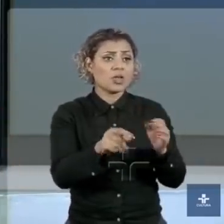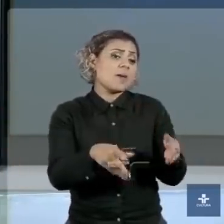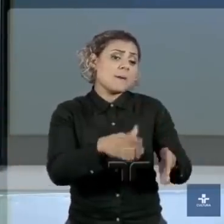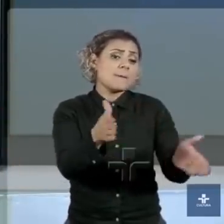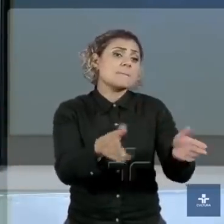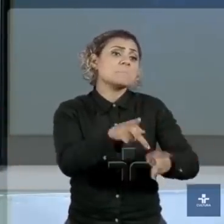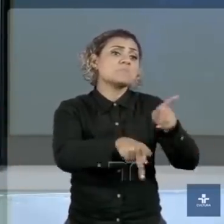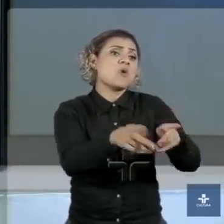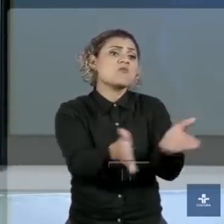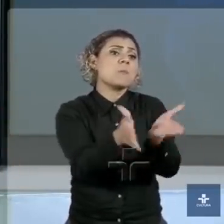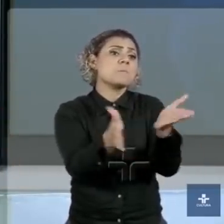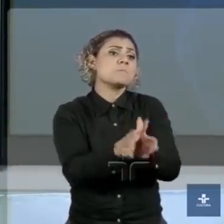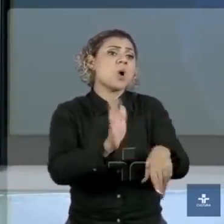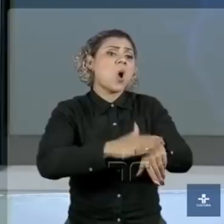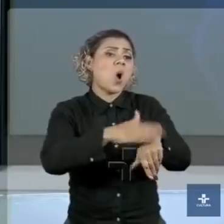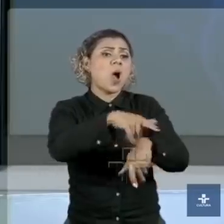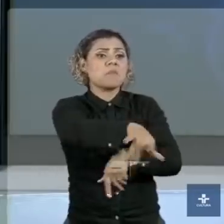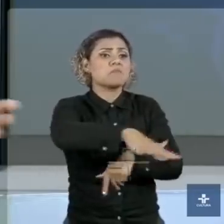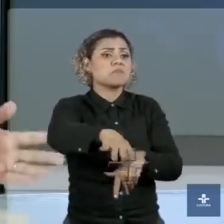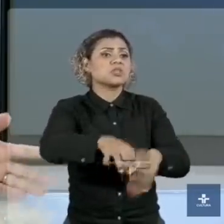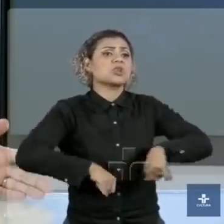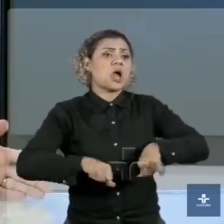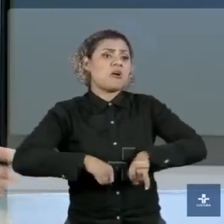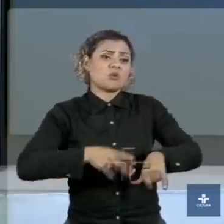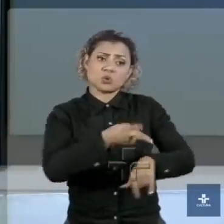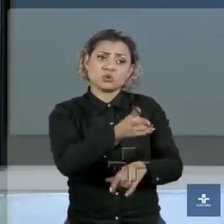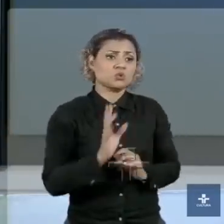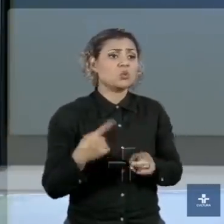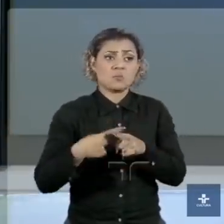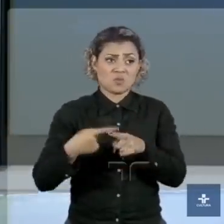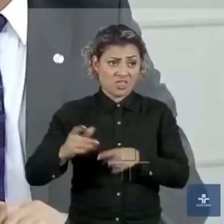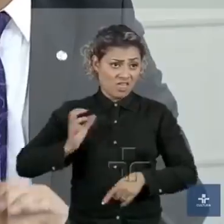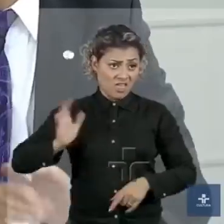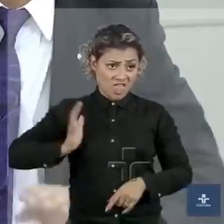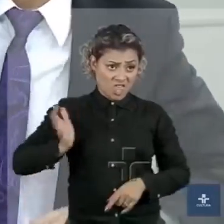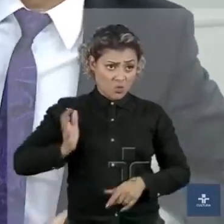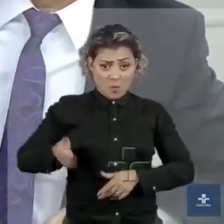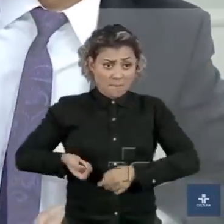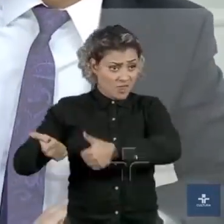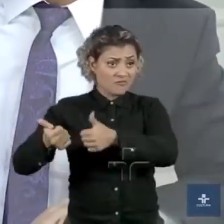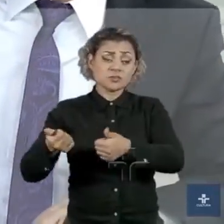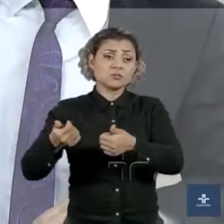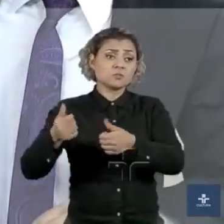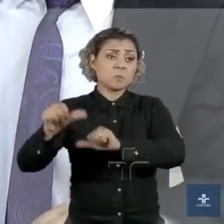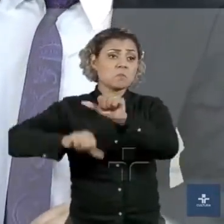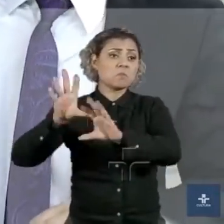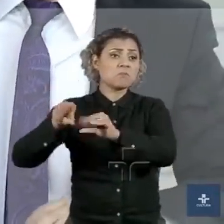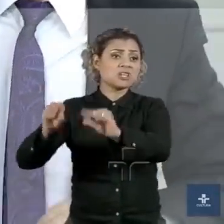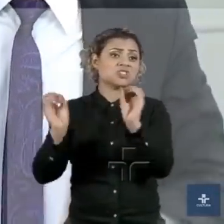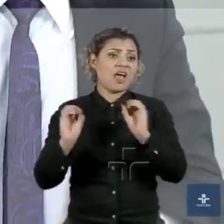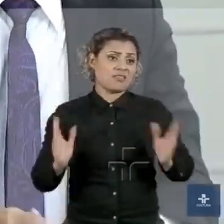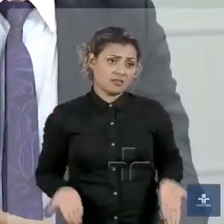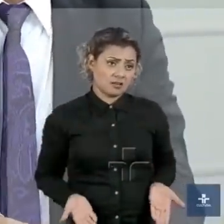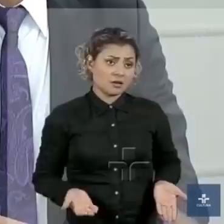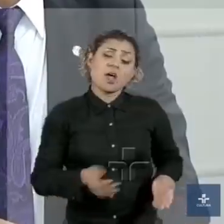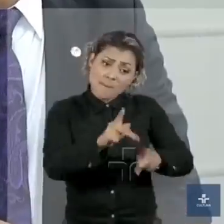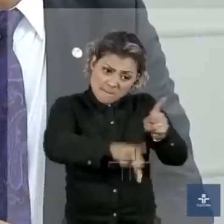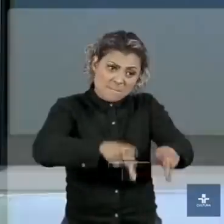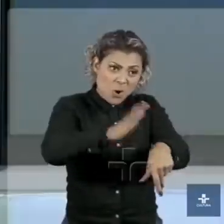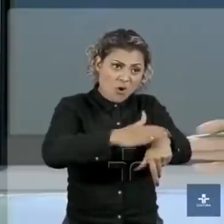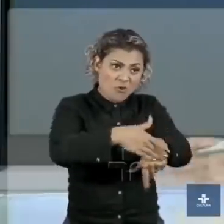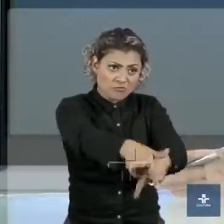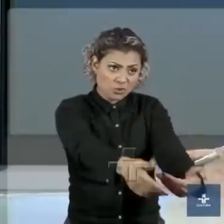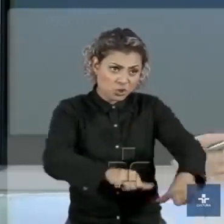reforma não mexeu em nenhum privilégio. Não dá nem para discutir uma reforma que não mexe em privilégio e quer que o povo pague a conta dos